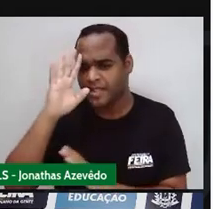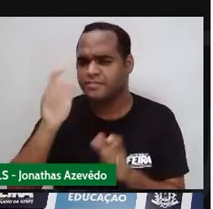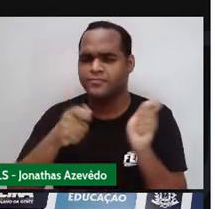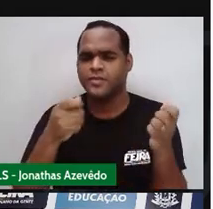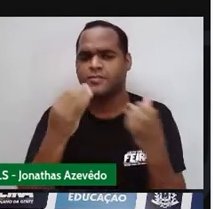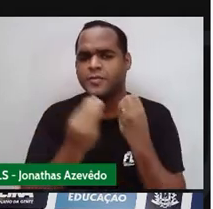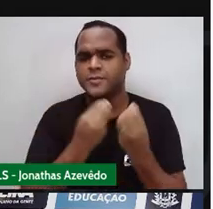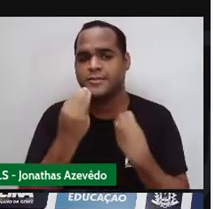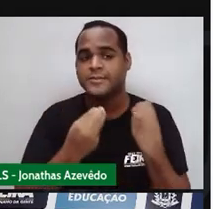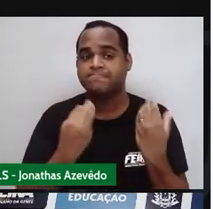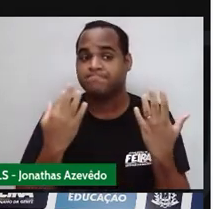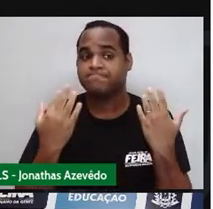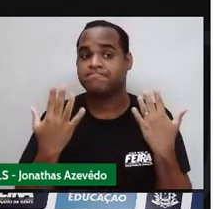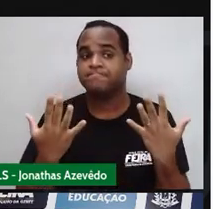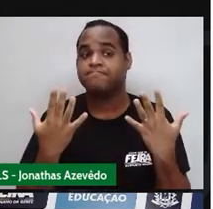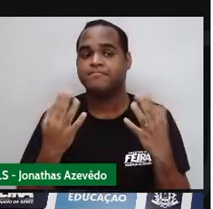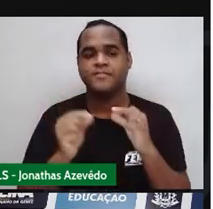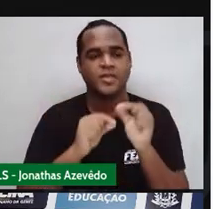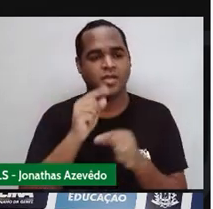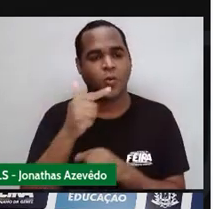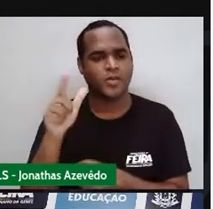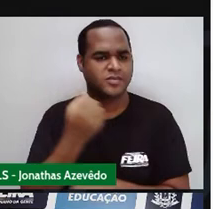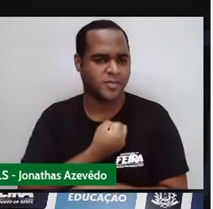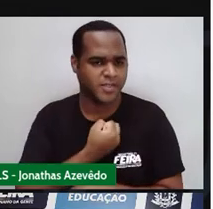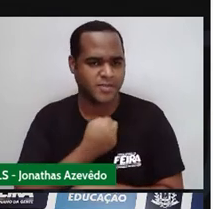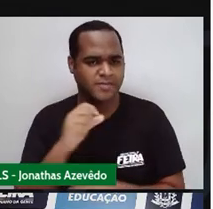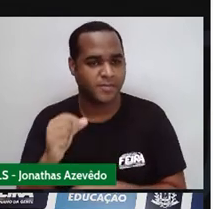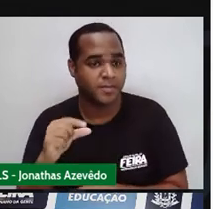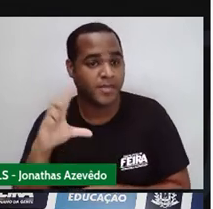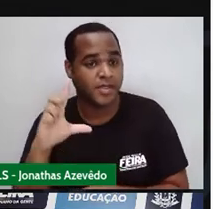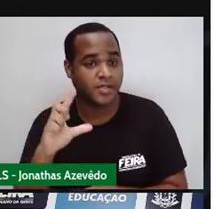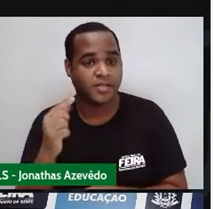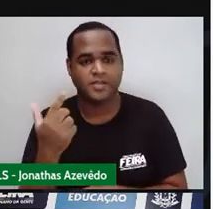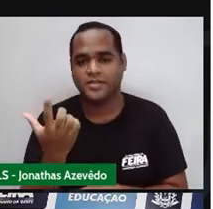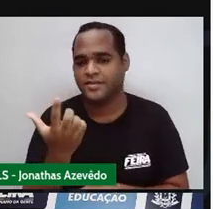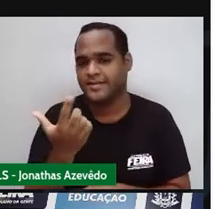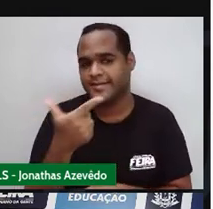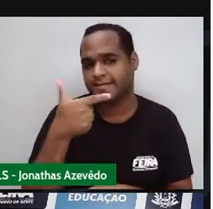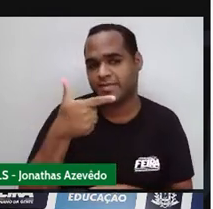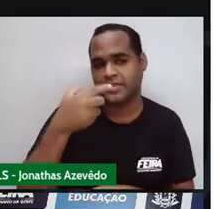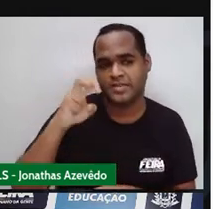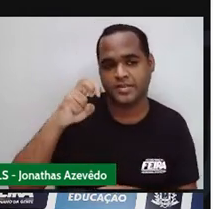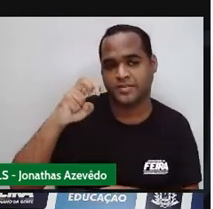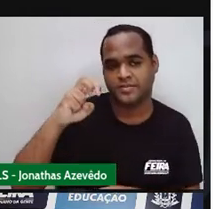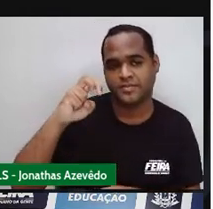Bota os números maiores aí Eu vou botar aqui o 25